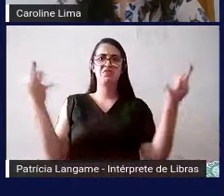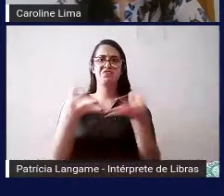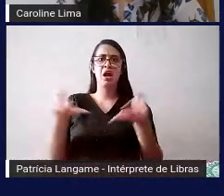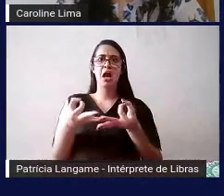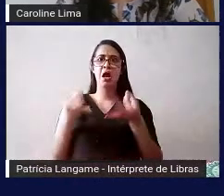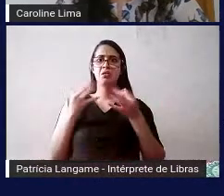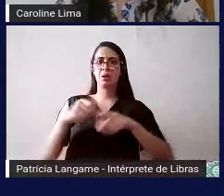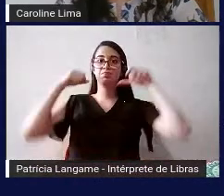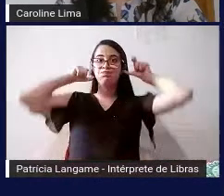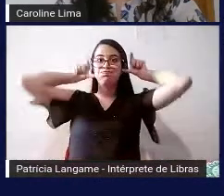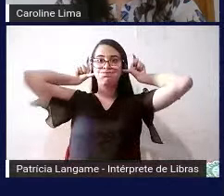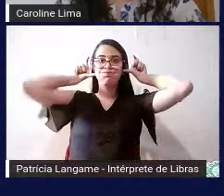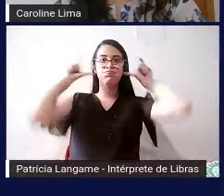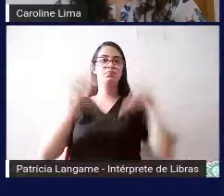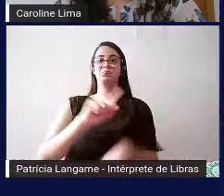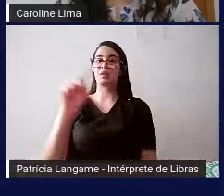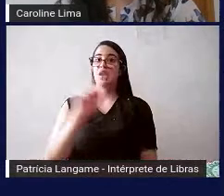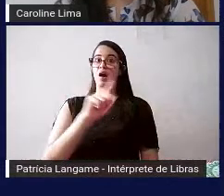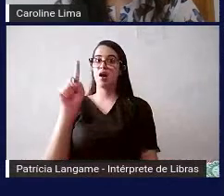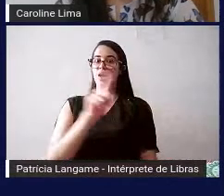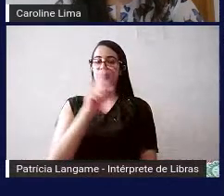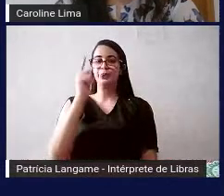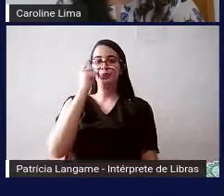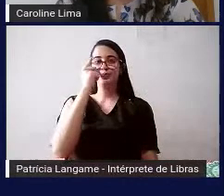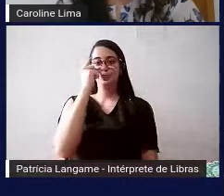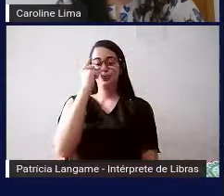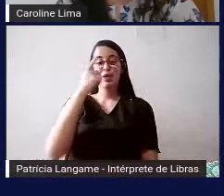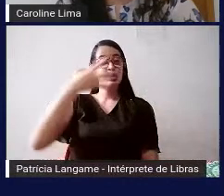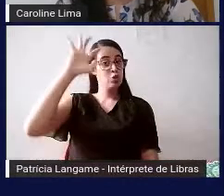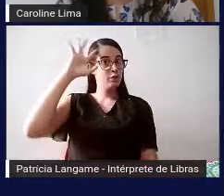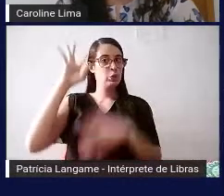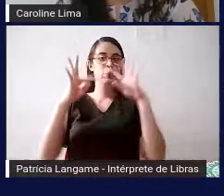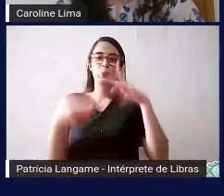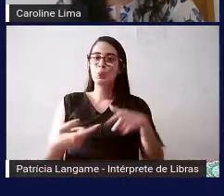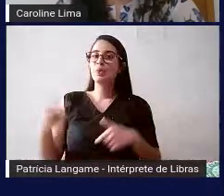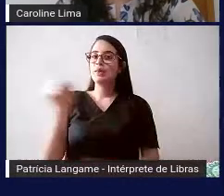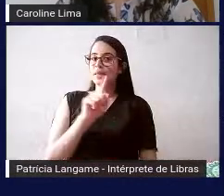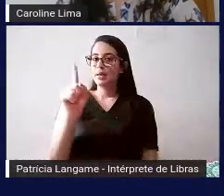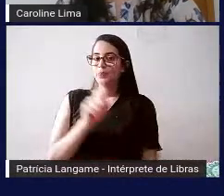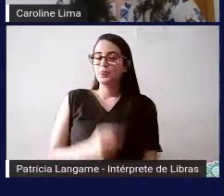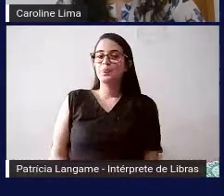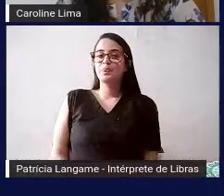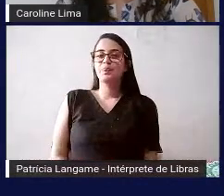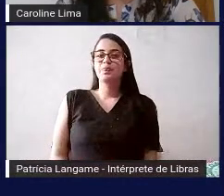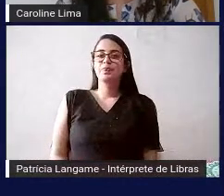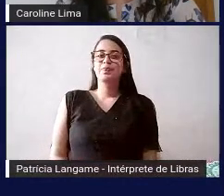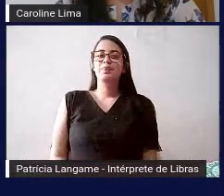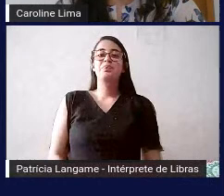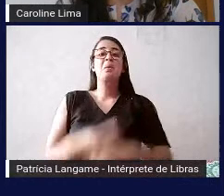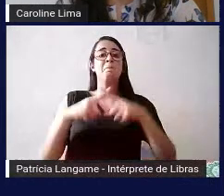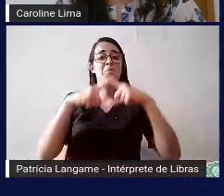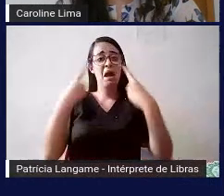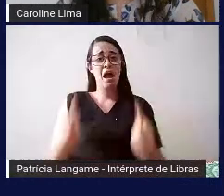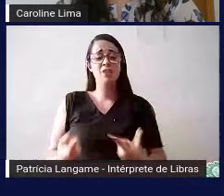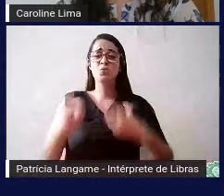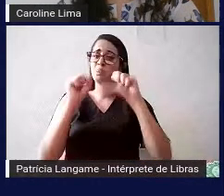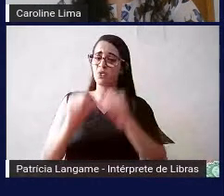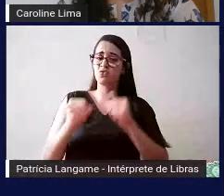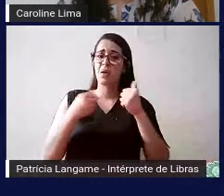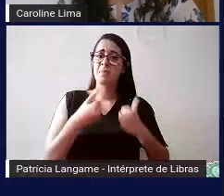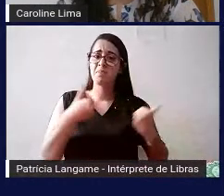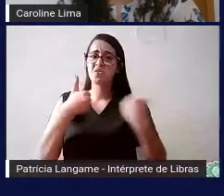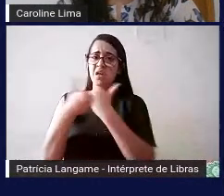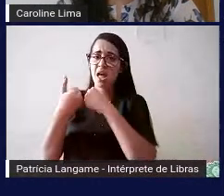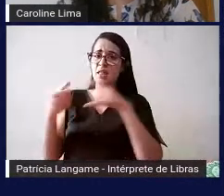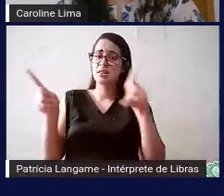totalmente a audição isso não quer dizer que vai resolver tudo tá gente nesse ponto de vista mas sim pode auxiliar também